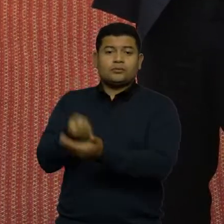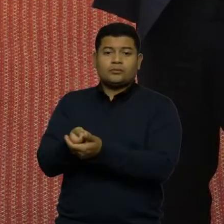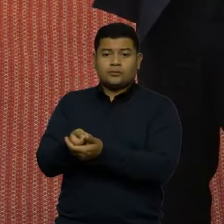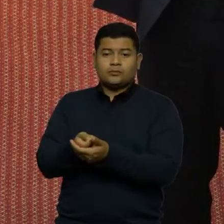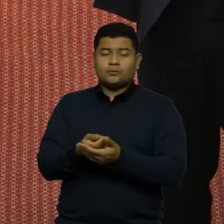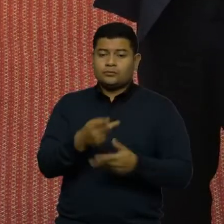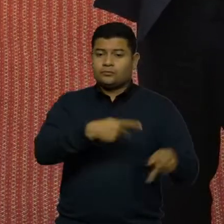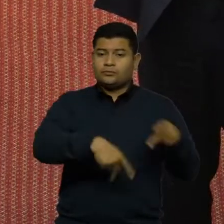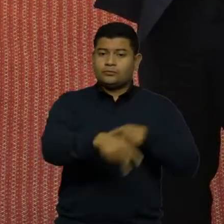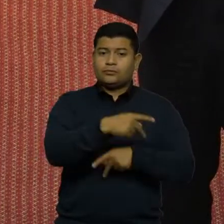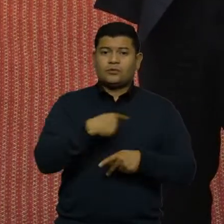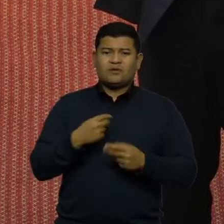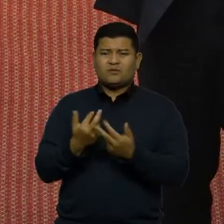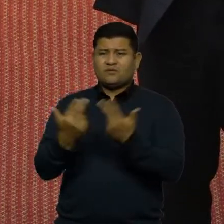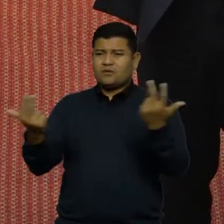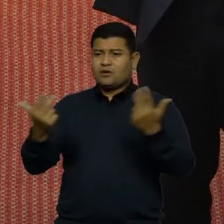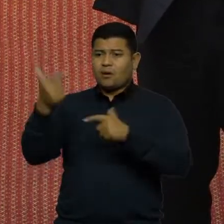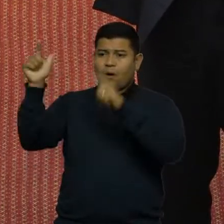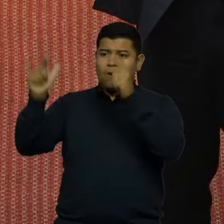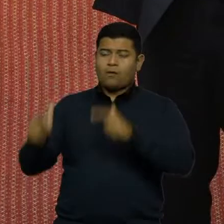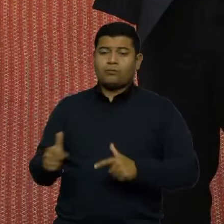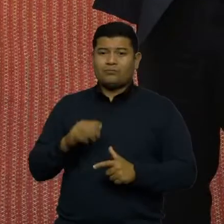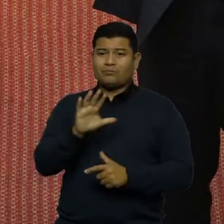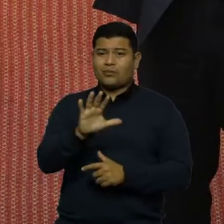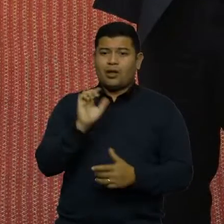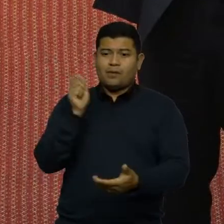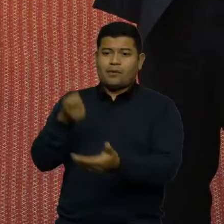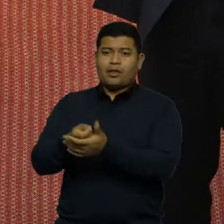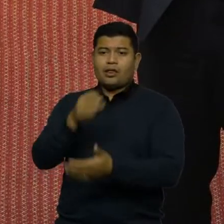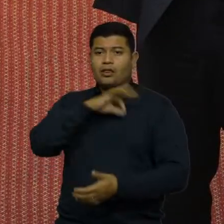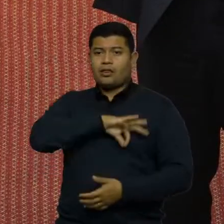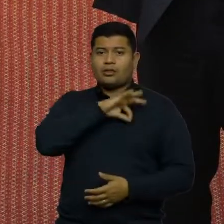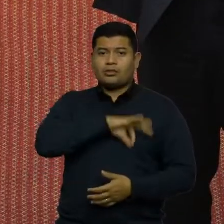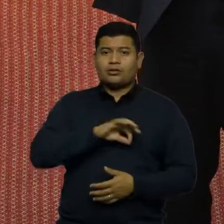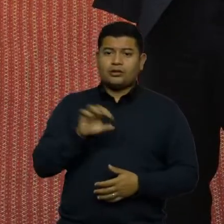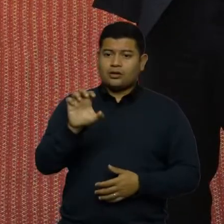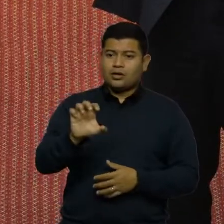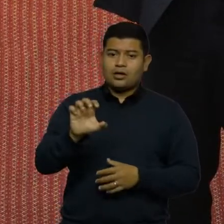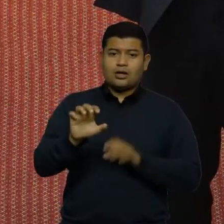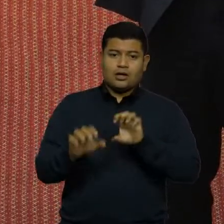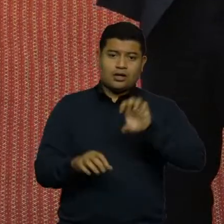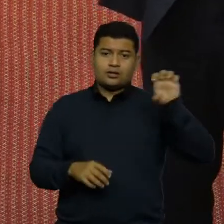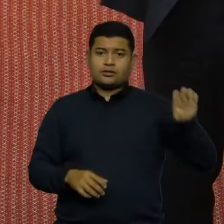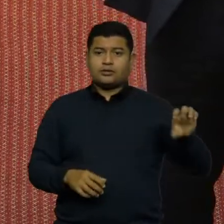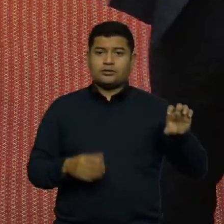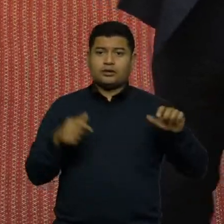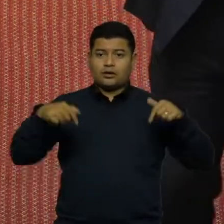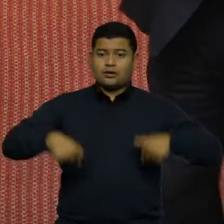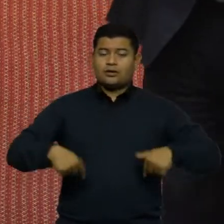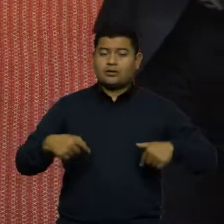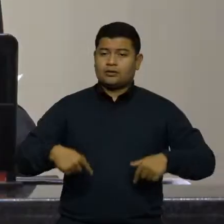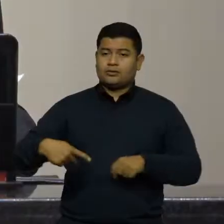outras coisas, menos para pagar salário para esquerdista nesse país. Obrigado.